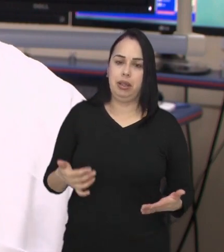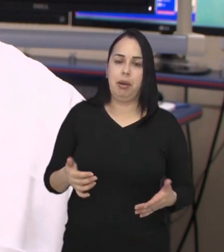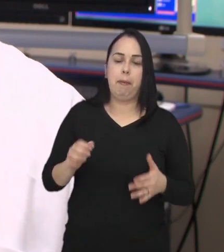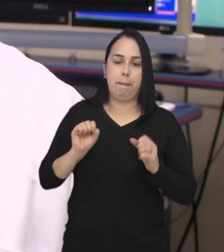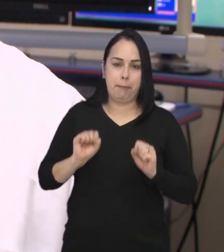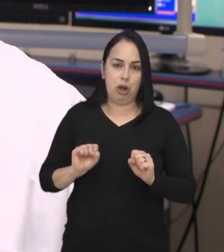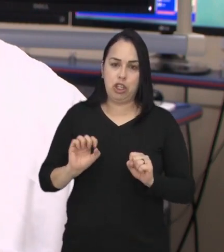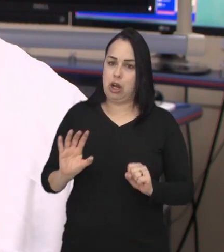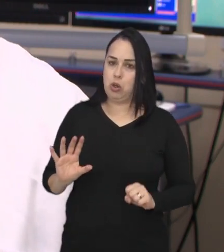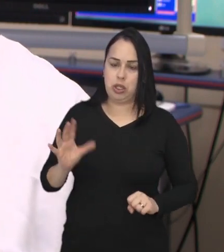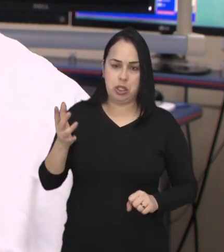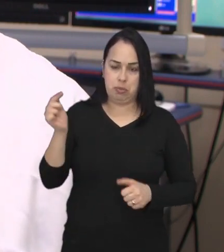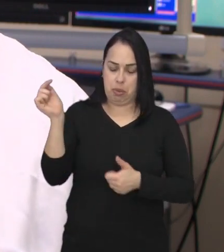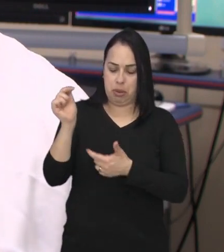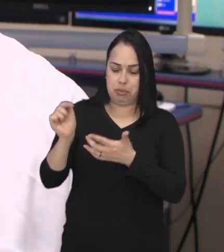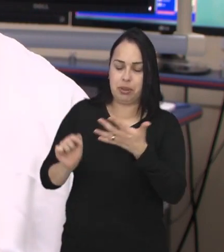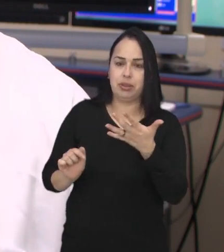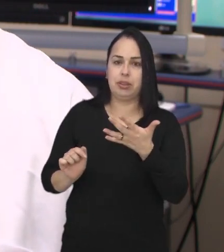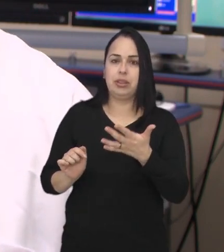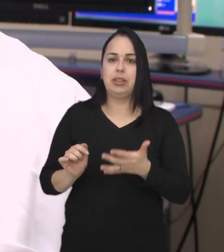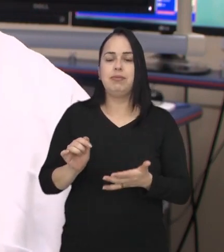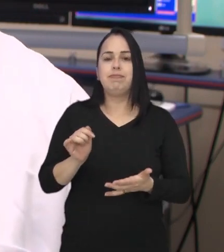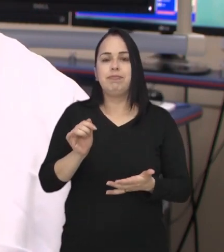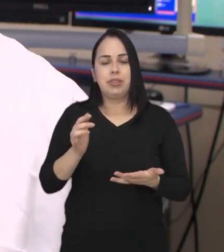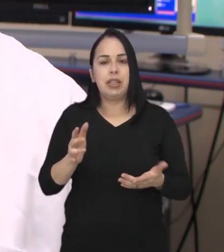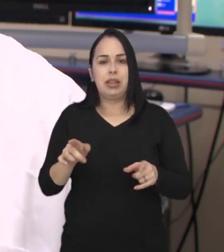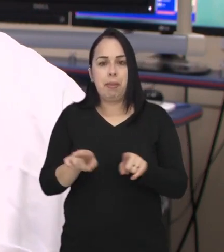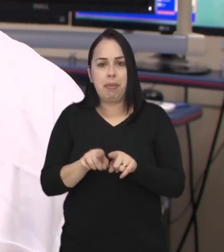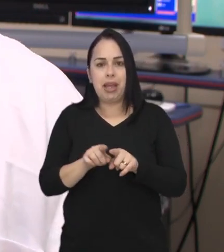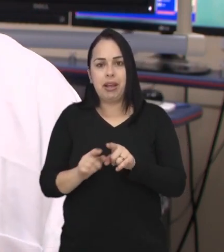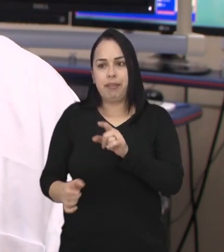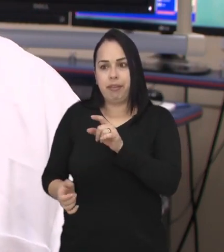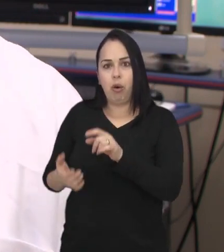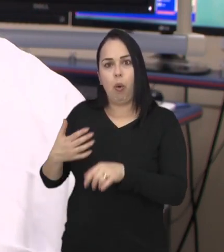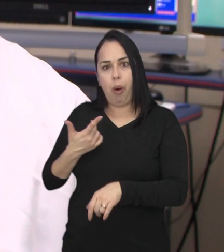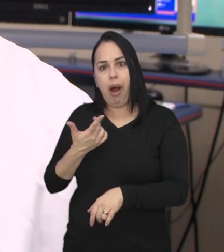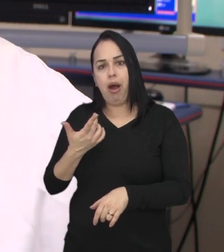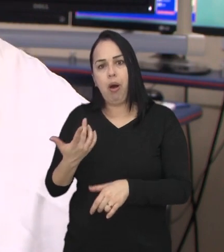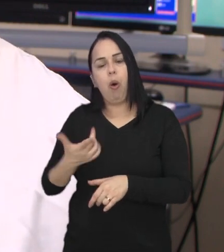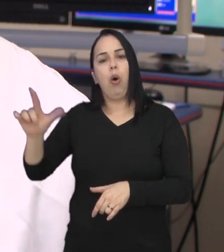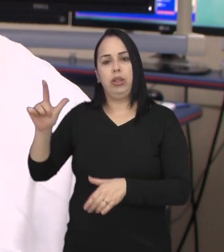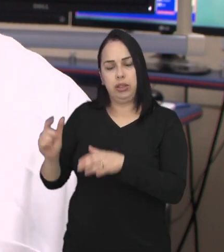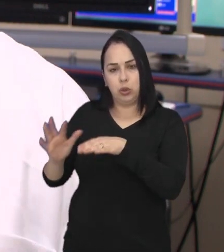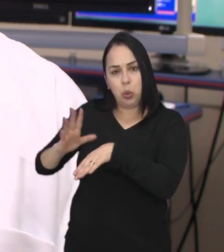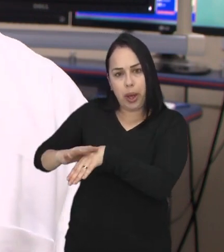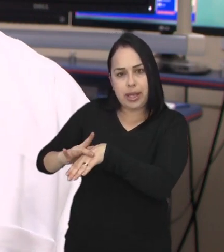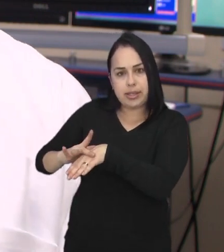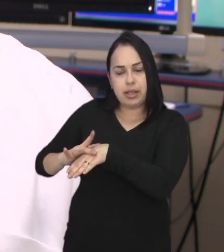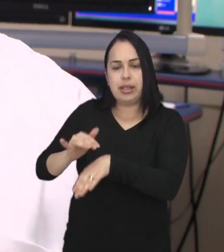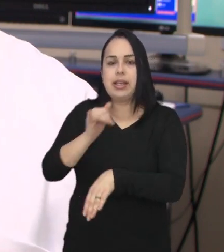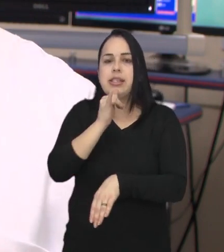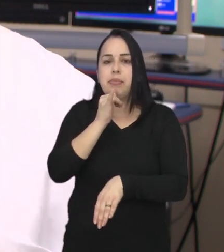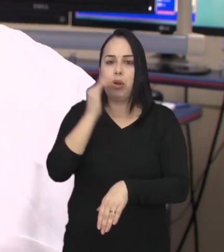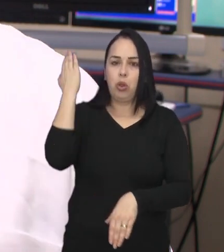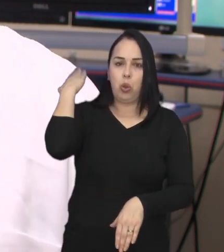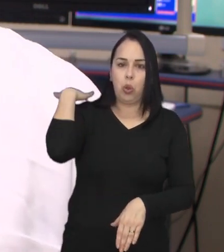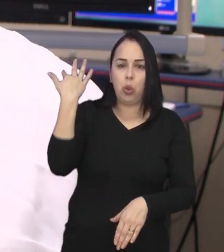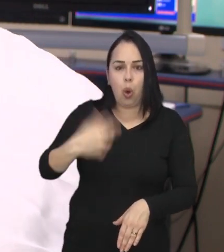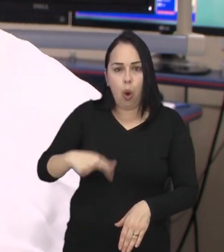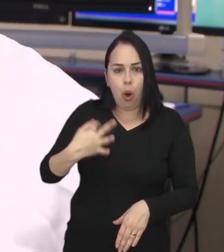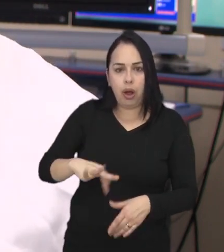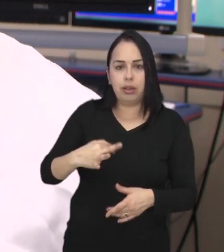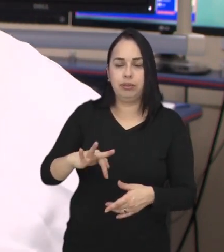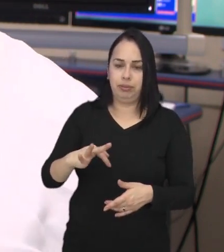pode se apresentar de diversas formas, inclusive mimetizar outras doenças, como você disse, no caso, dor nas